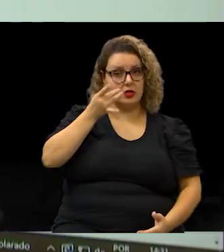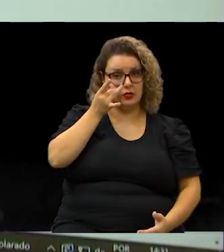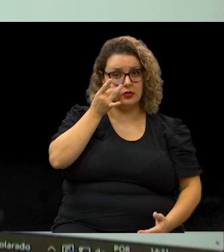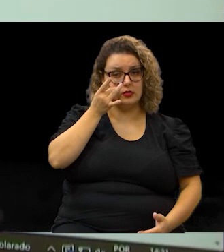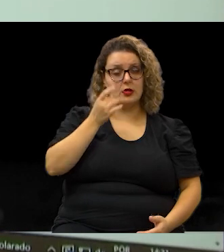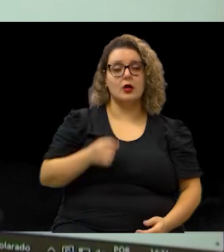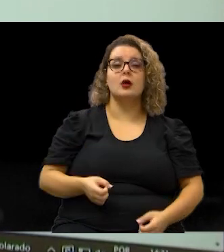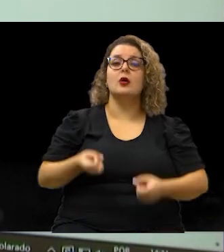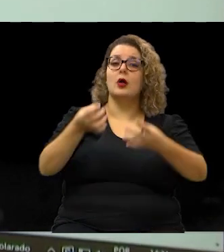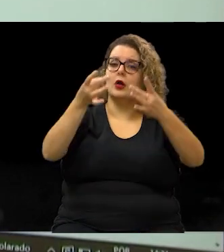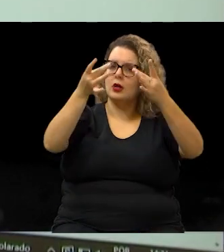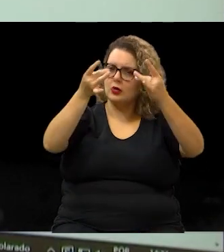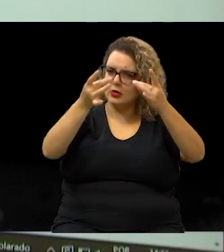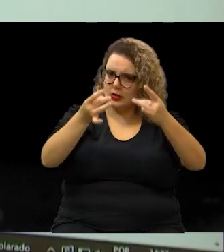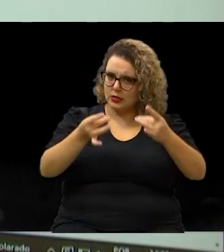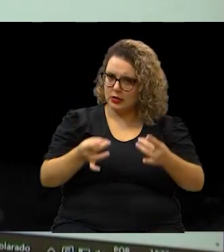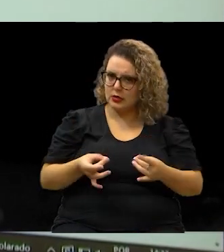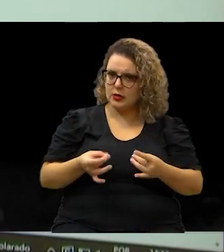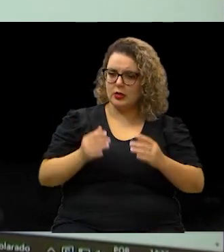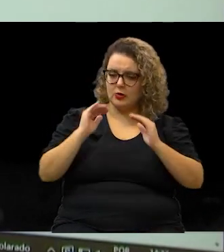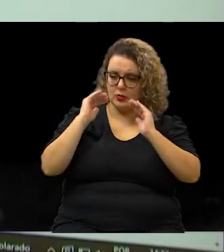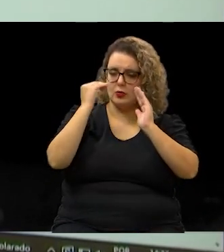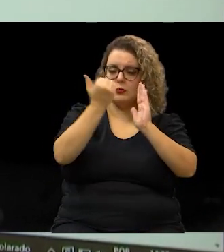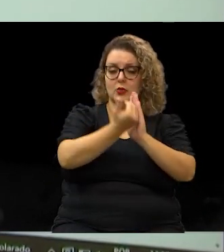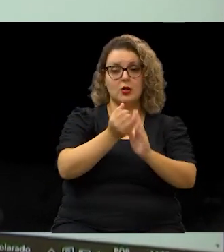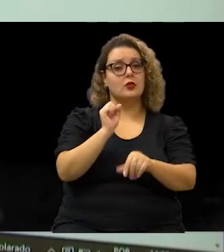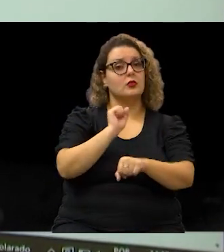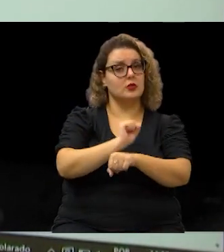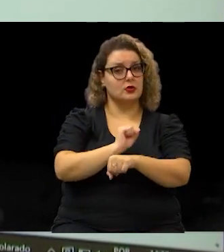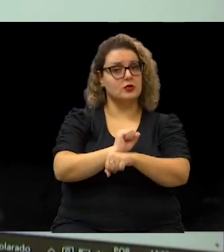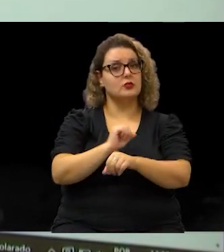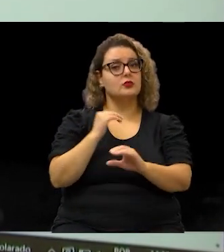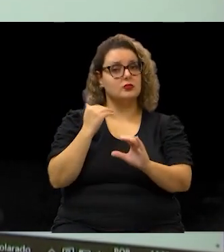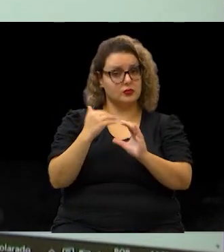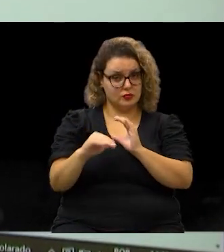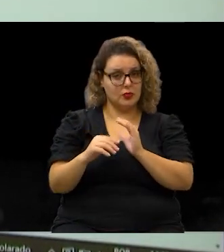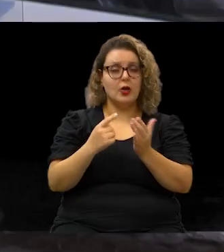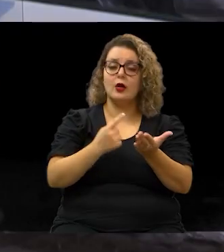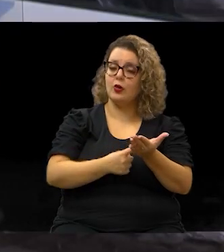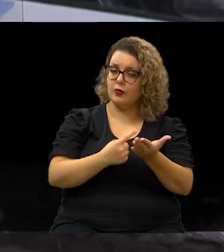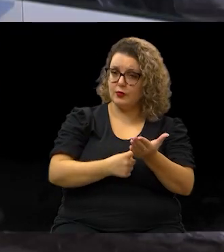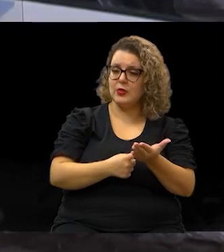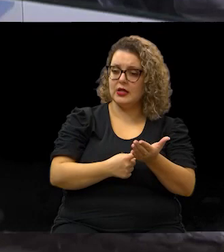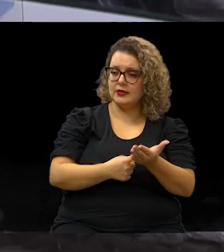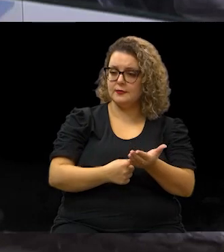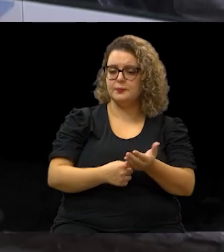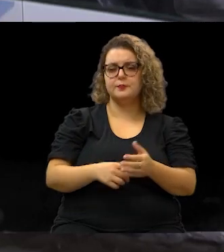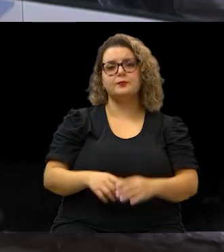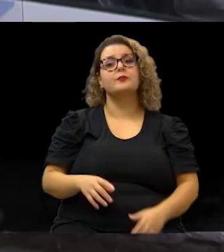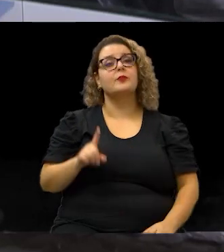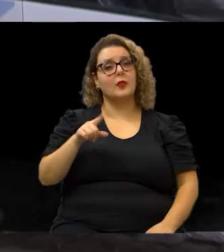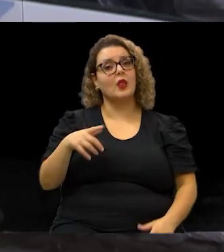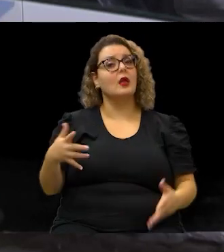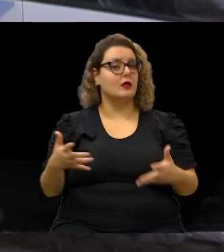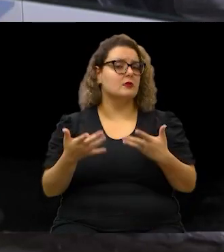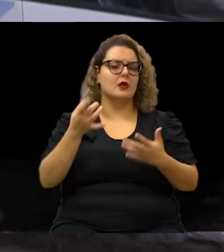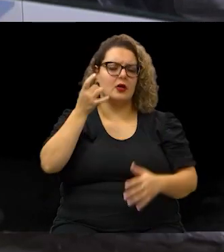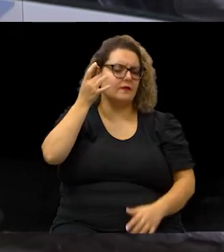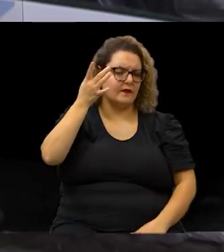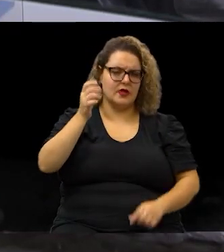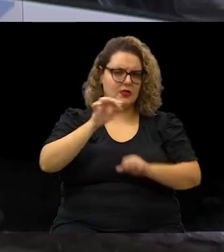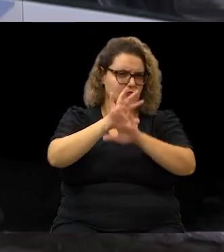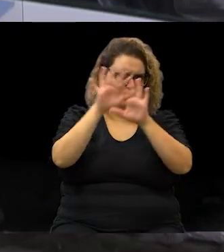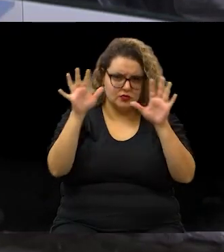as orientações descritas e aguarde o e-mail de confirmação. É bem intuitivo, nós